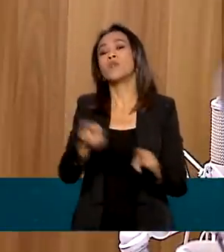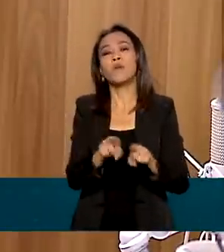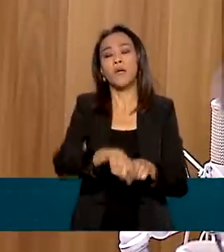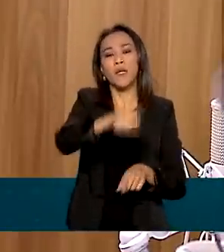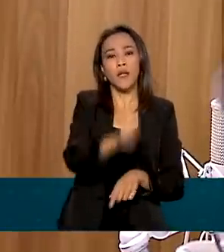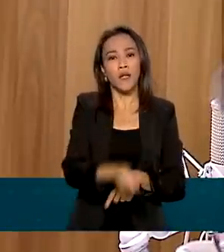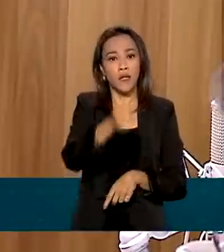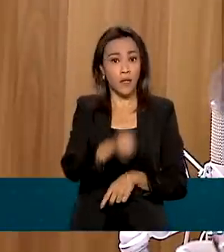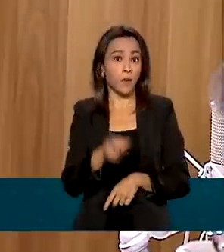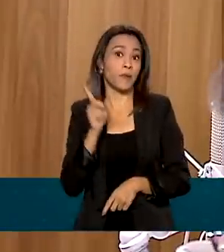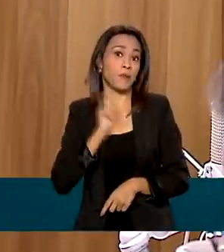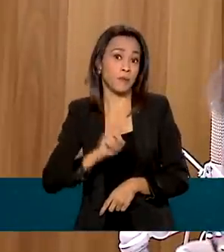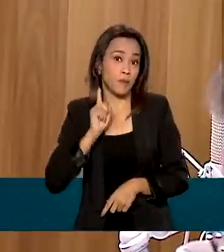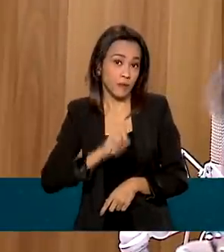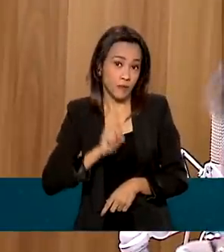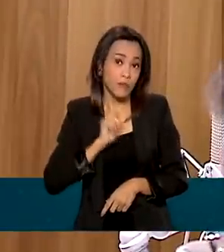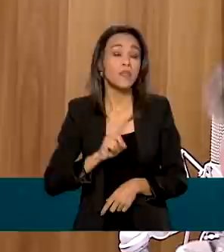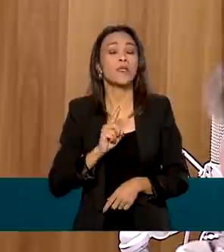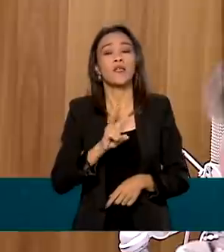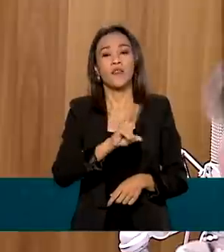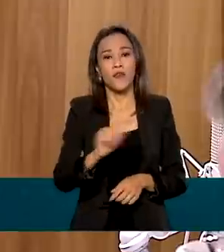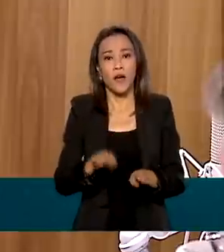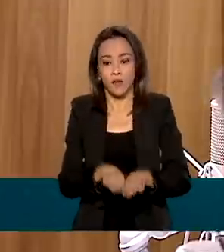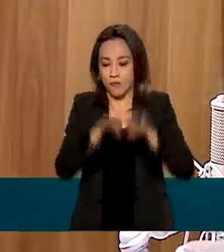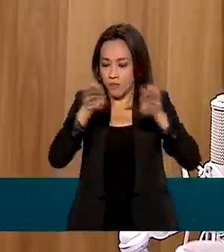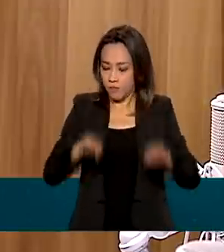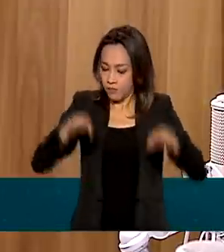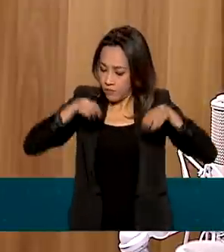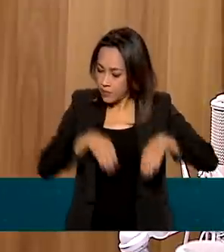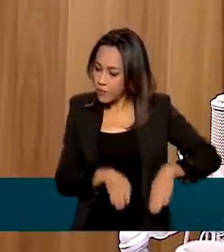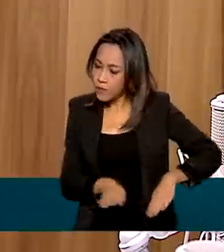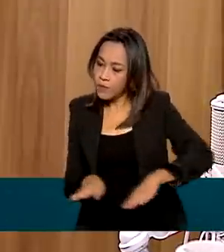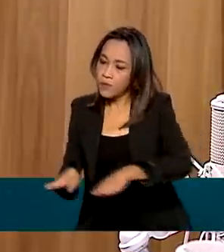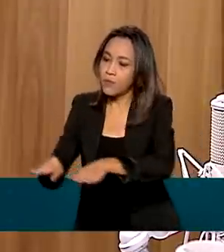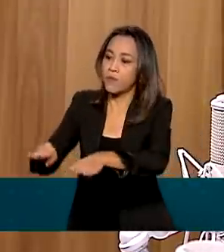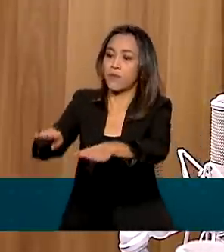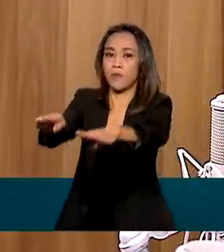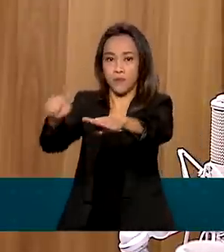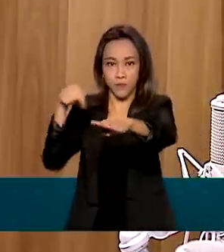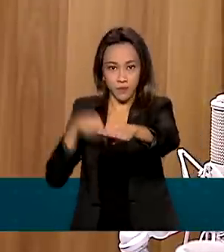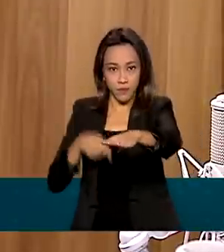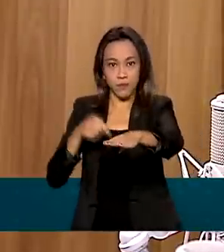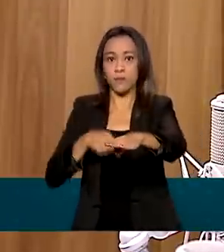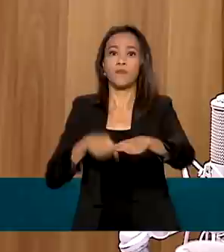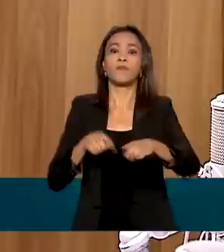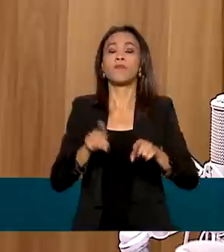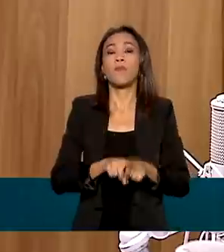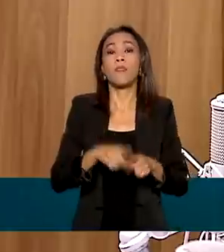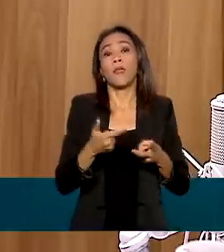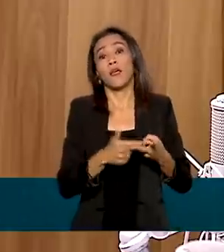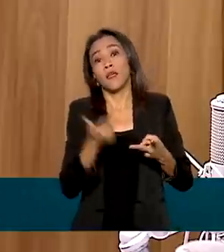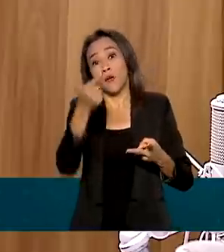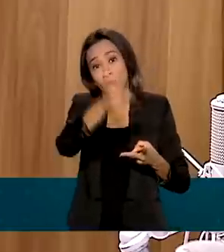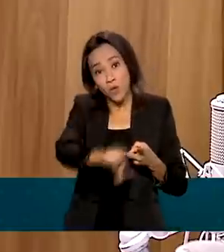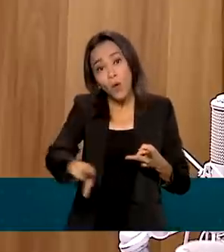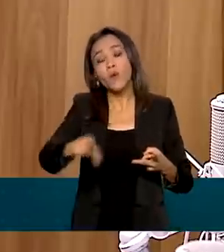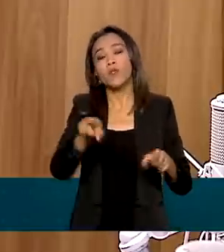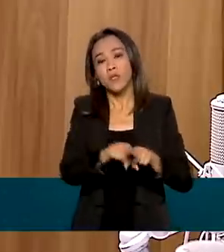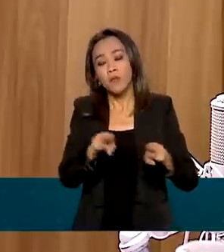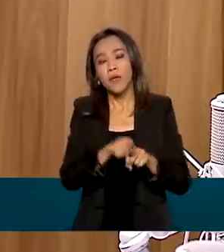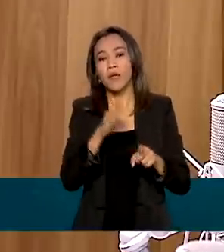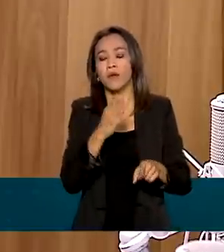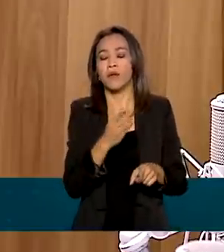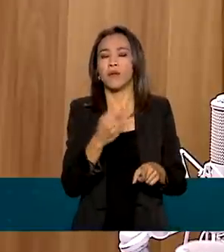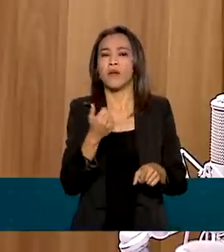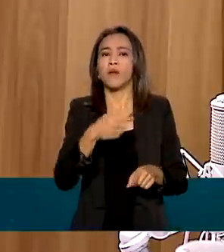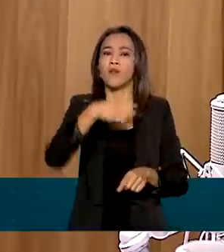vai proporcionar a ligação, a duplicação de Belo Horizonte até Governador Valadares, também da 262 Espírito Santo. O leilão da